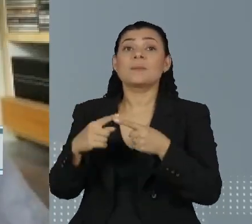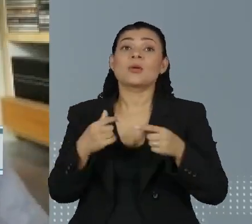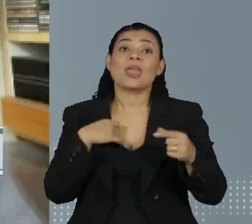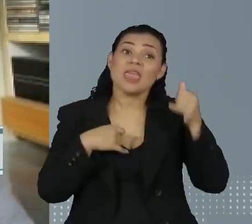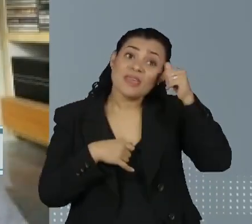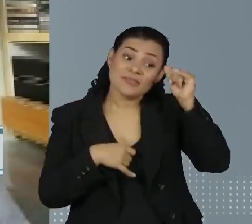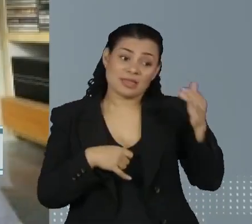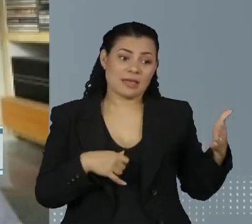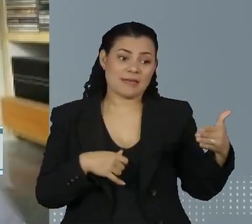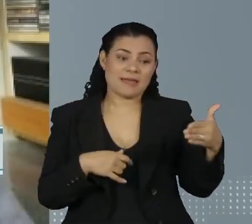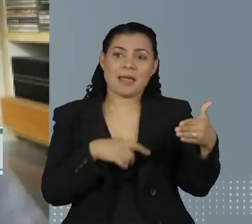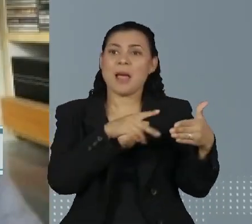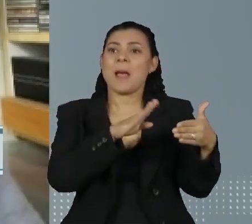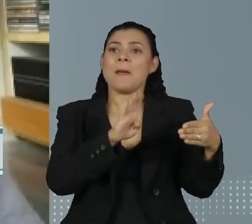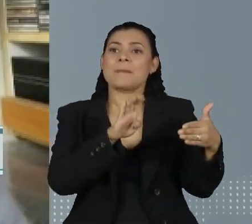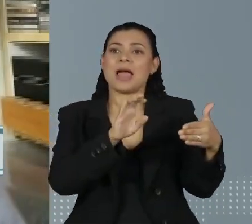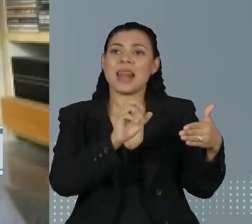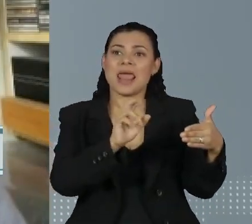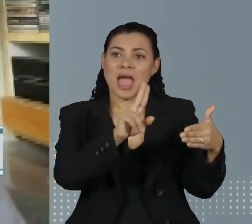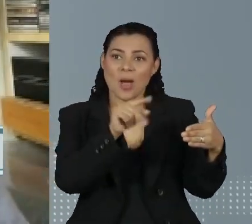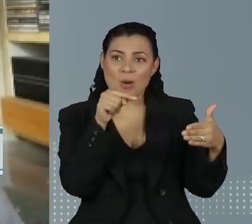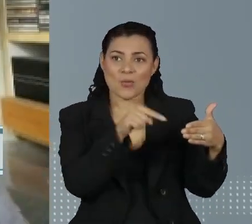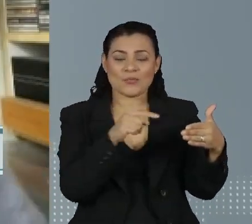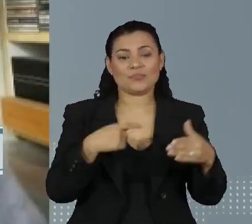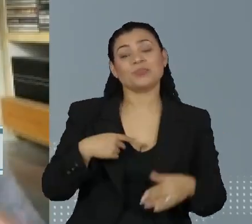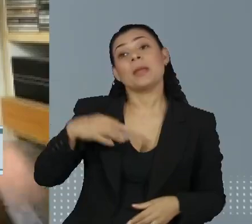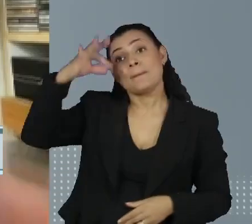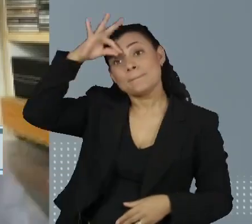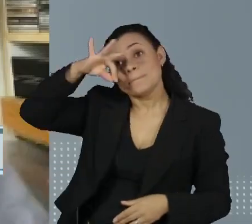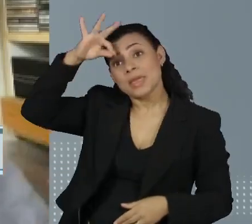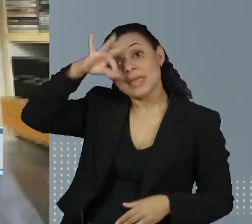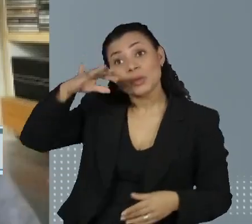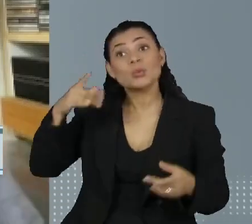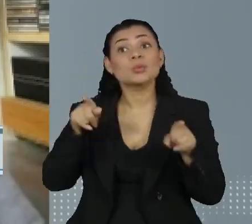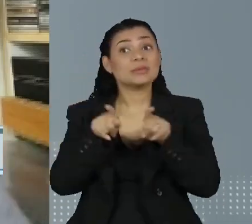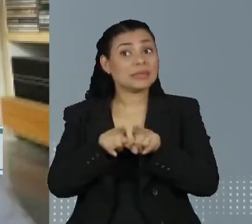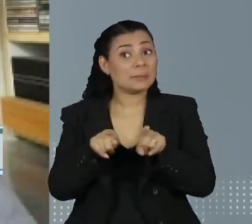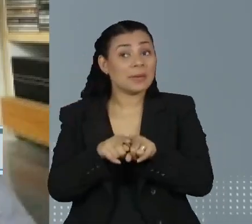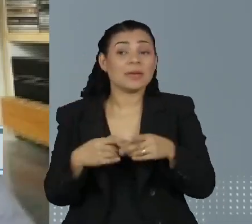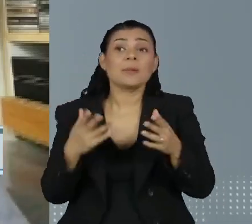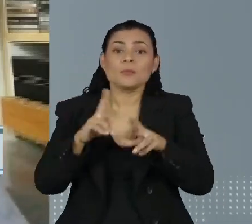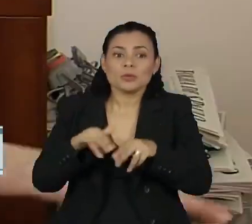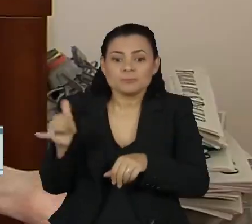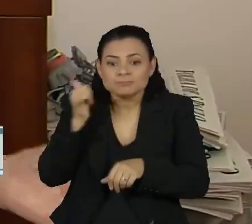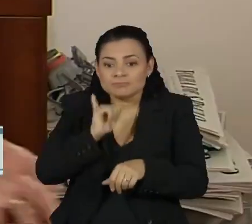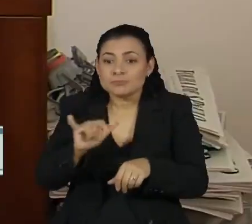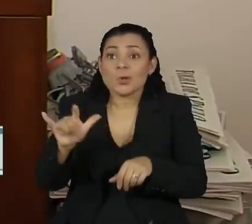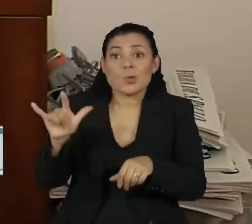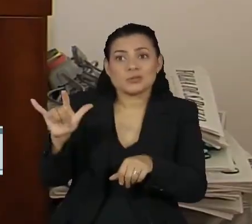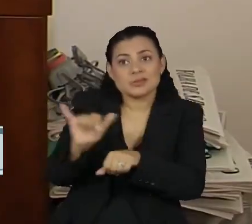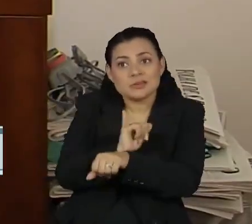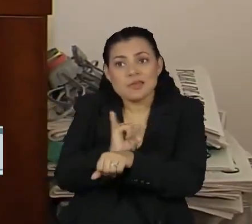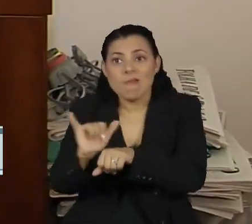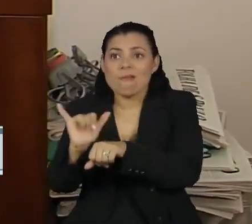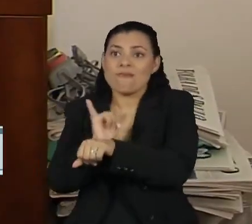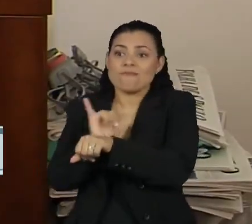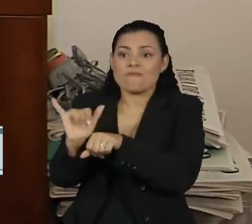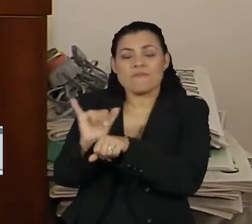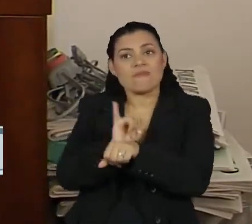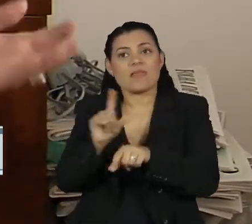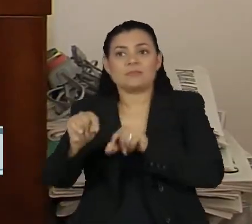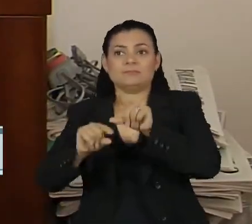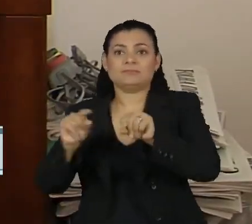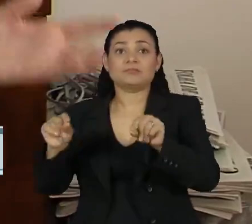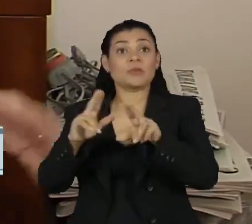do que um peru. Então, é sempre pesquisar e verificar qual é o melhor custo-benefício. Com ou sem os tradicionais